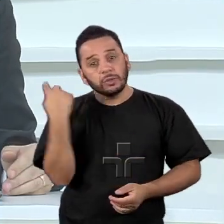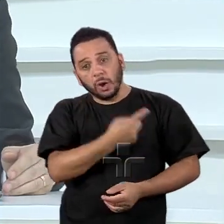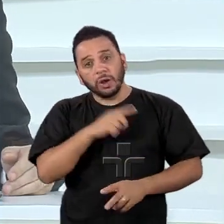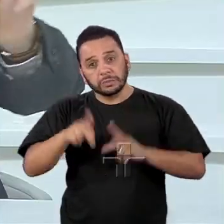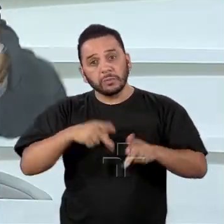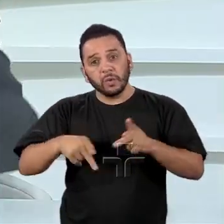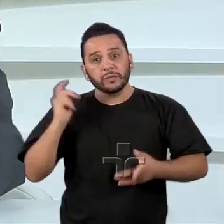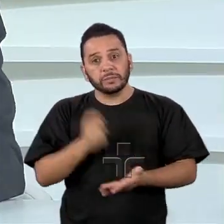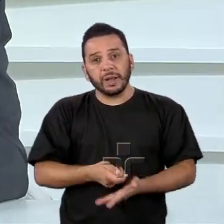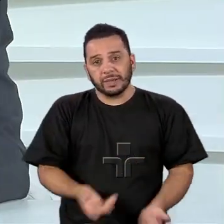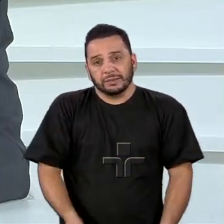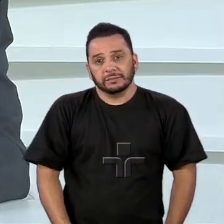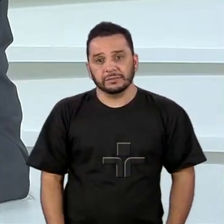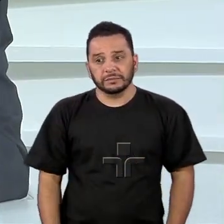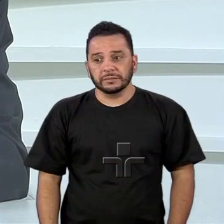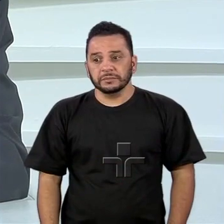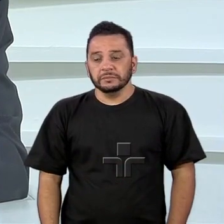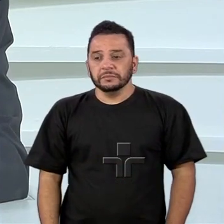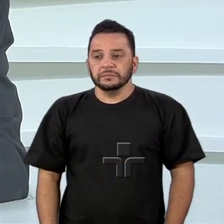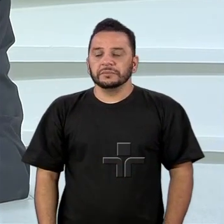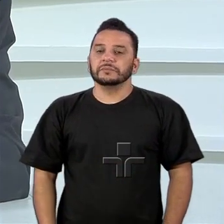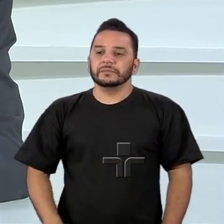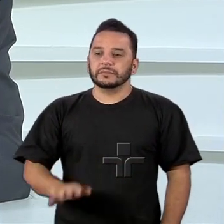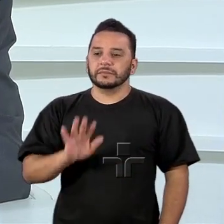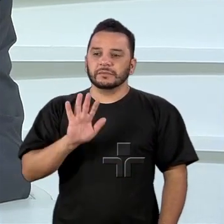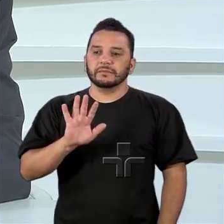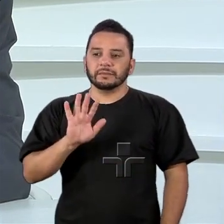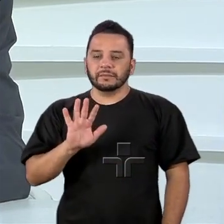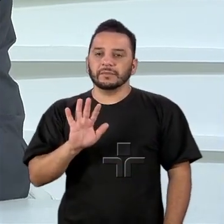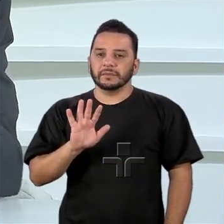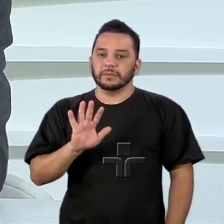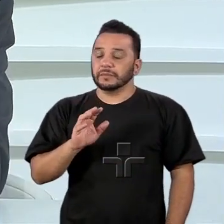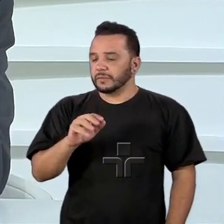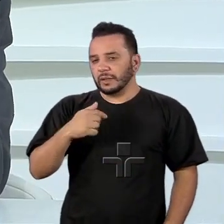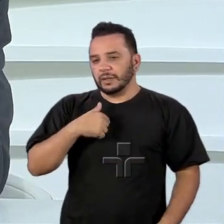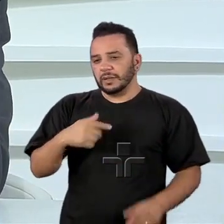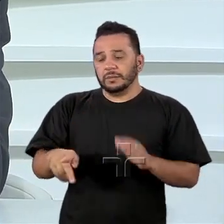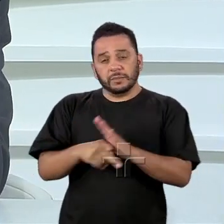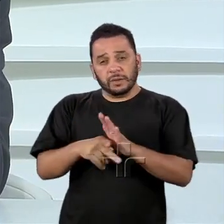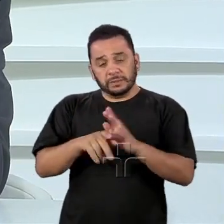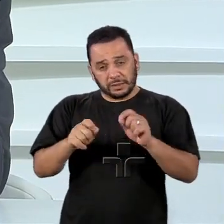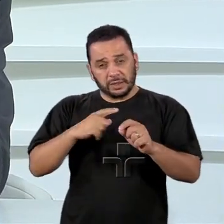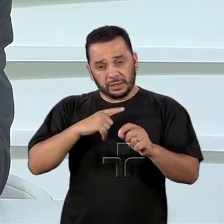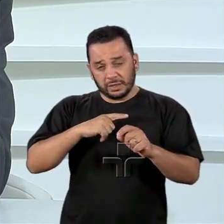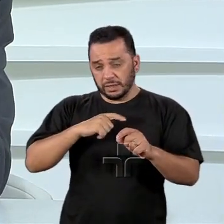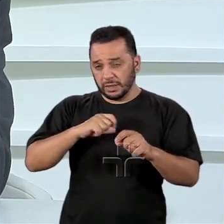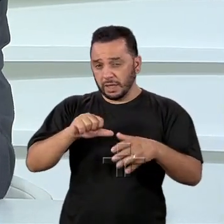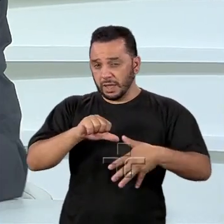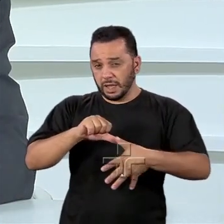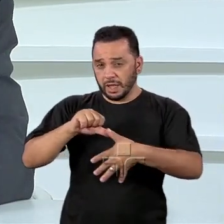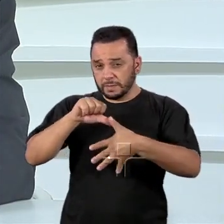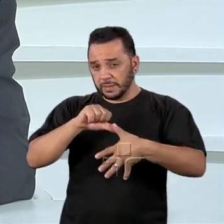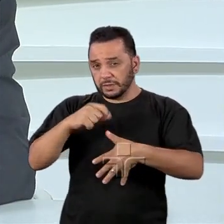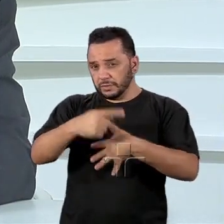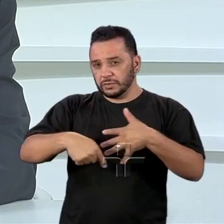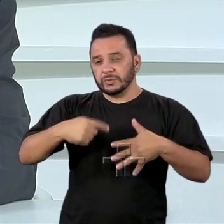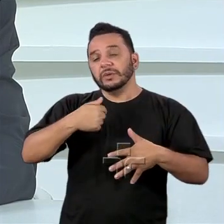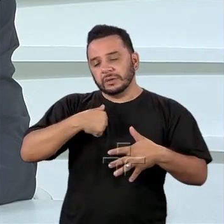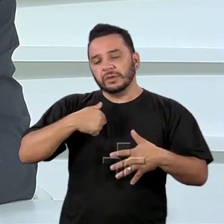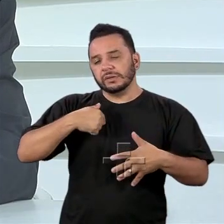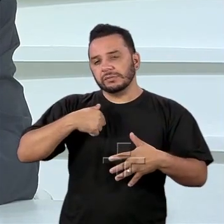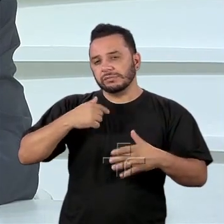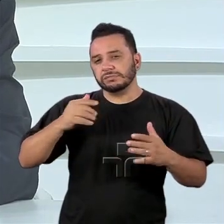queria falar uma coisa sobre a questão da América do Sul. Veja, a primeira me surpreende um pouco, porque eu entendi sempre que